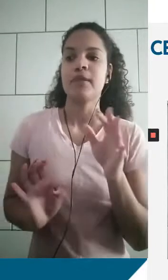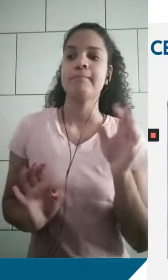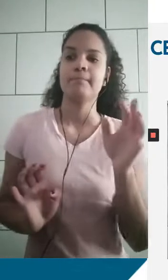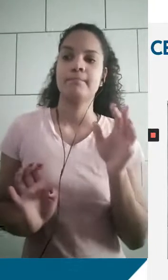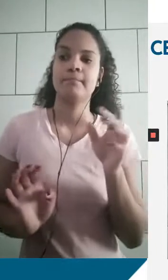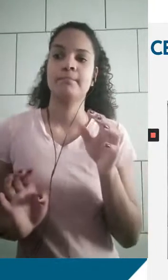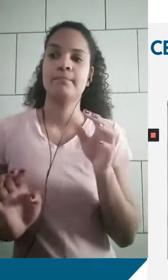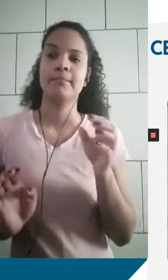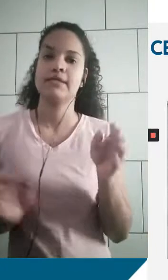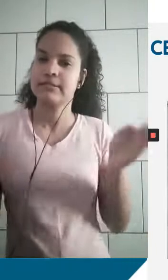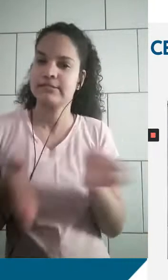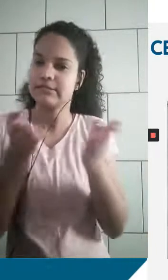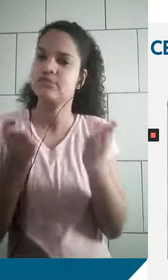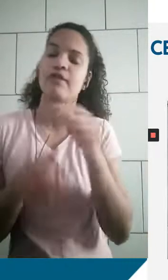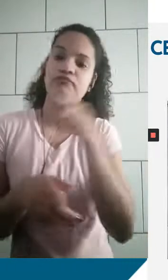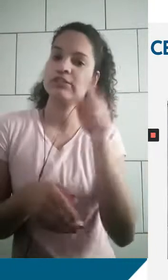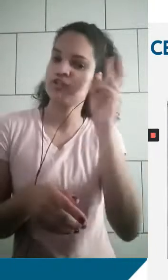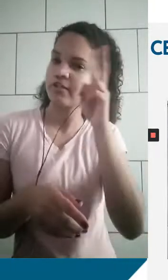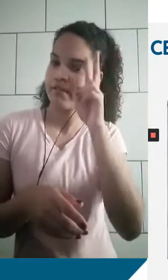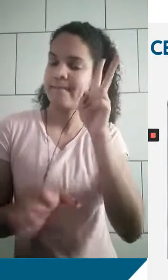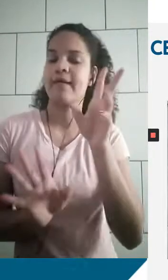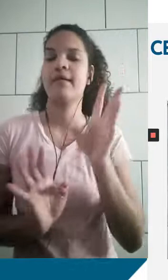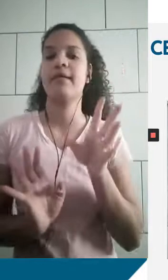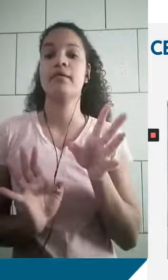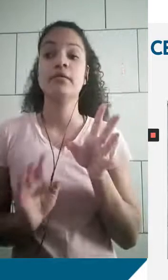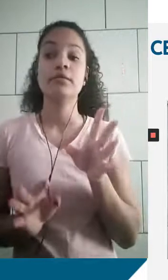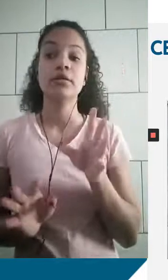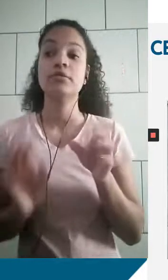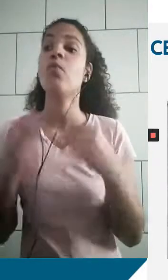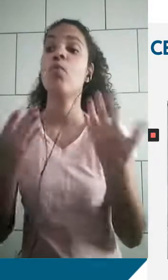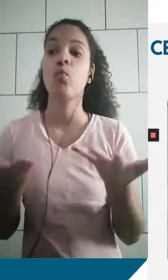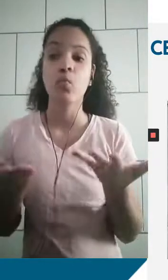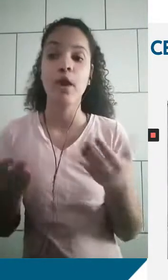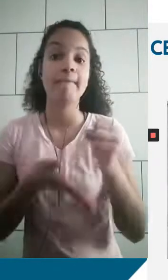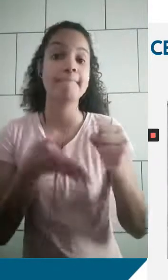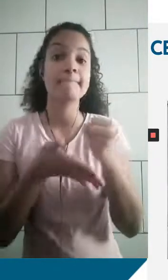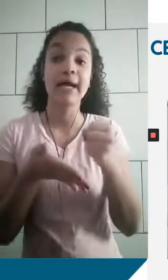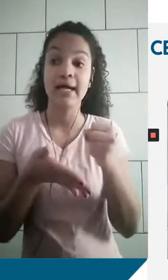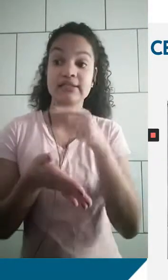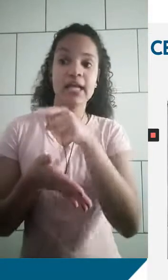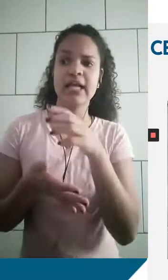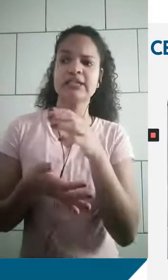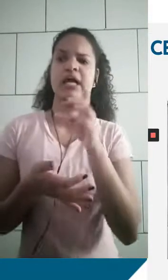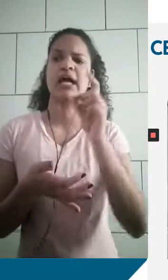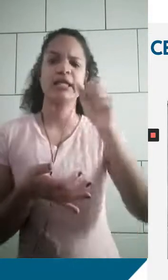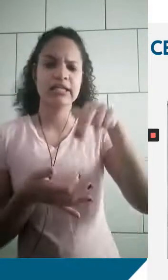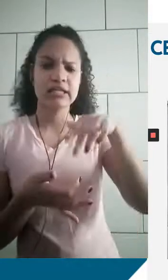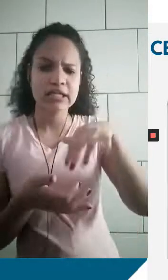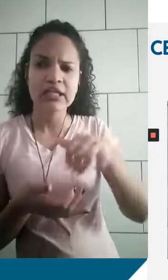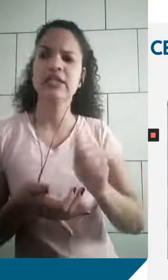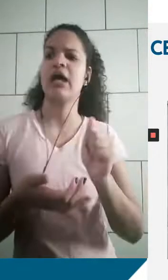para, melhor dizendo, instigar a lembrança de vocês. Qual dessas bases nitrogenadas, adenina,